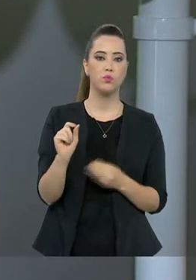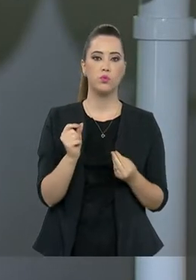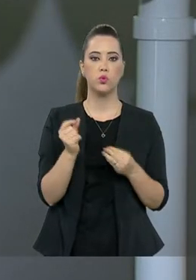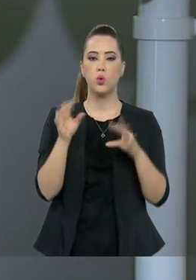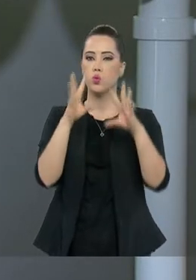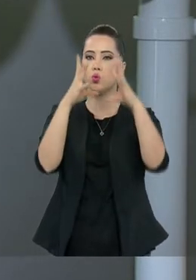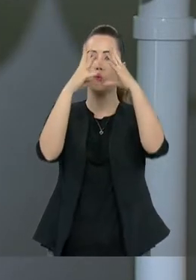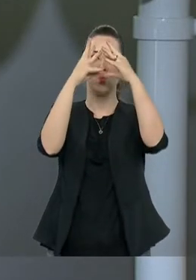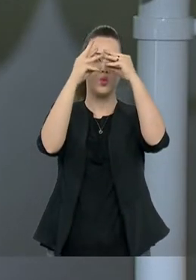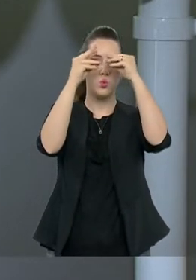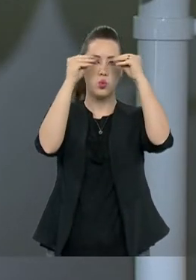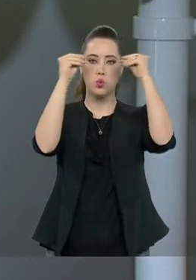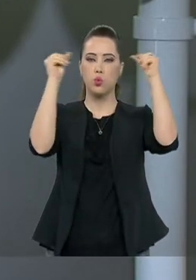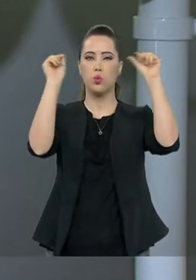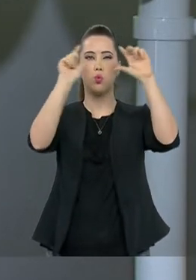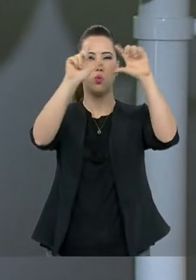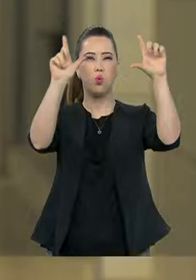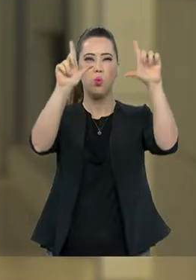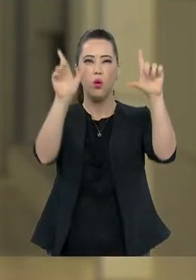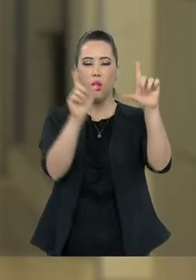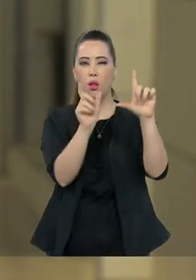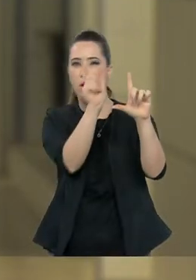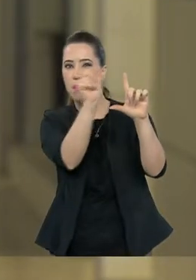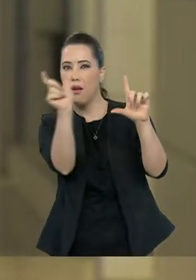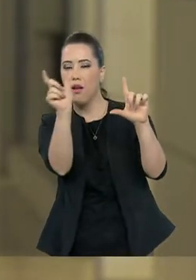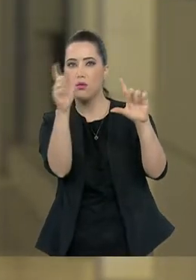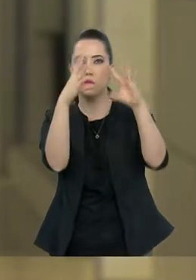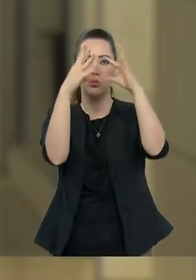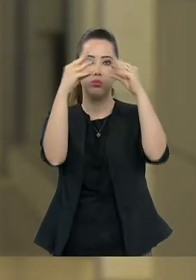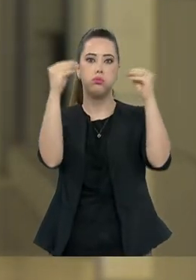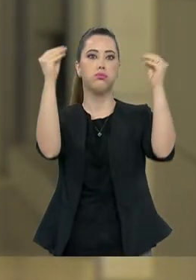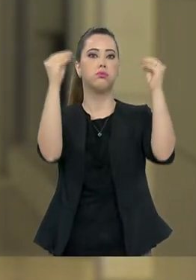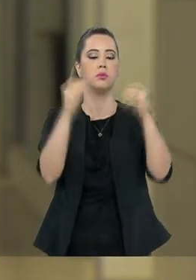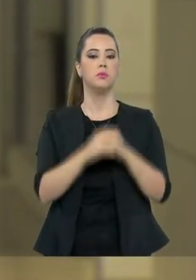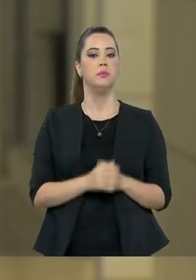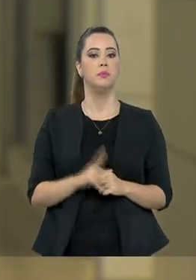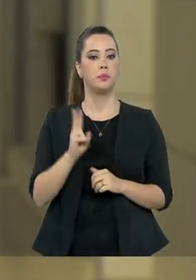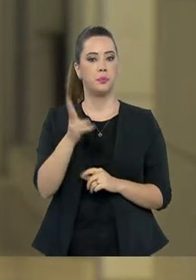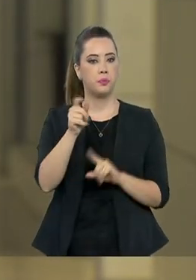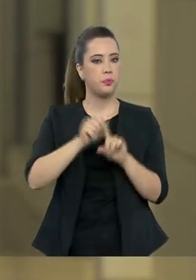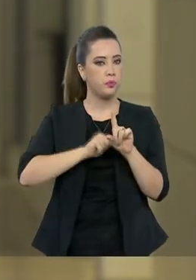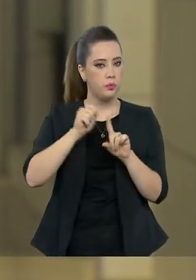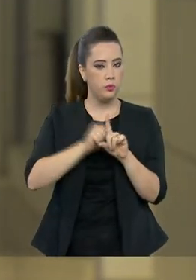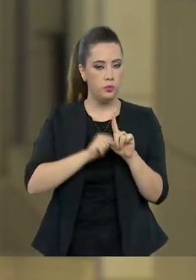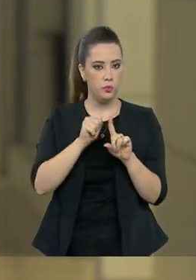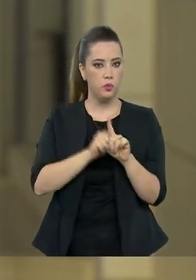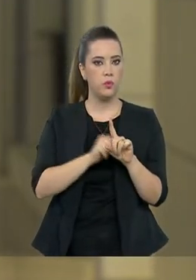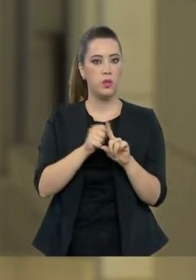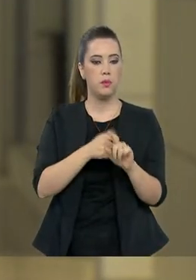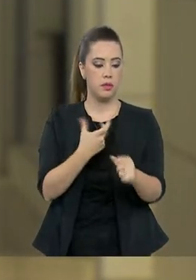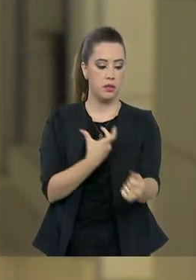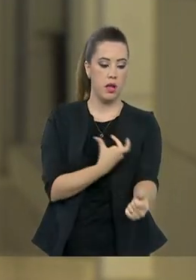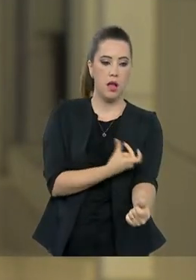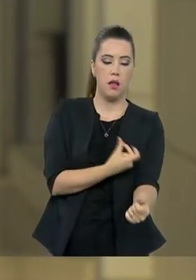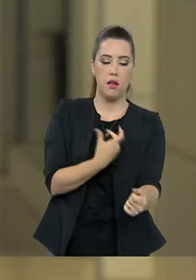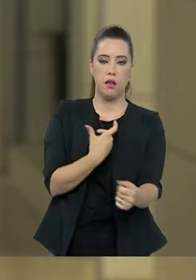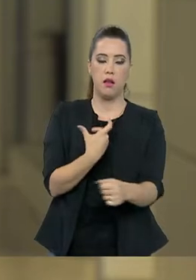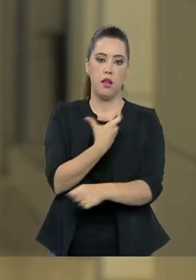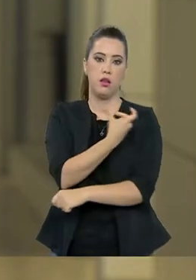Sumiu o letreiro do ônibus. Todos os meses, Dona Helena vai ao hospital para receber uma injeção do remédio